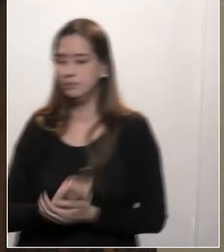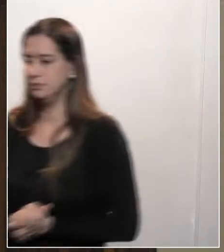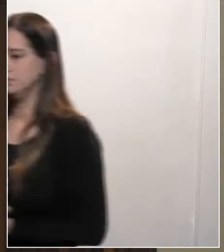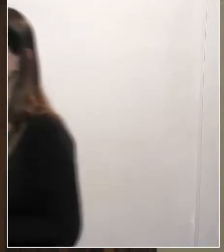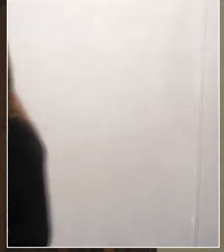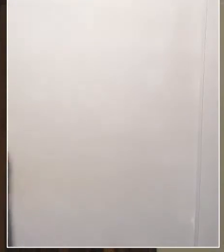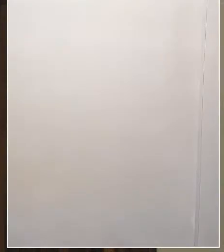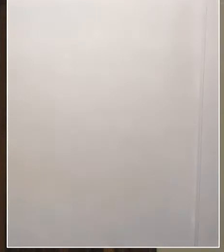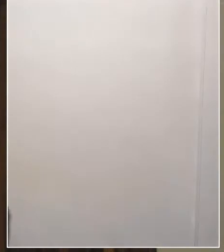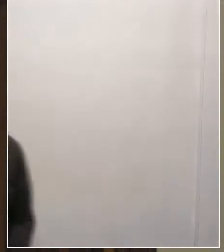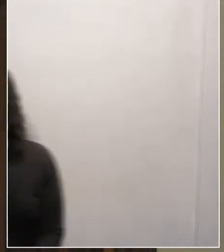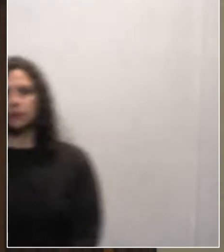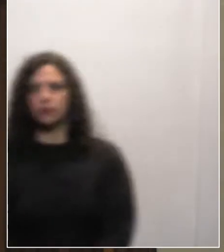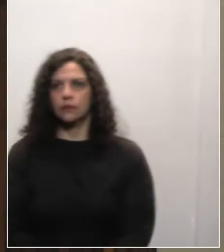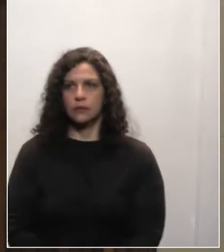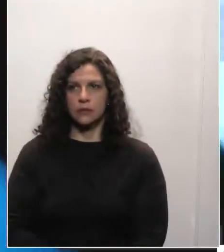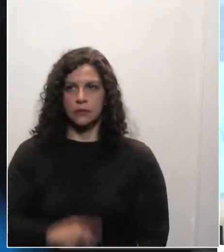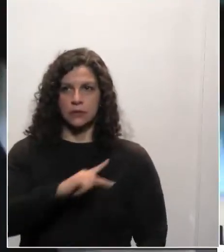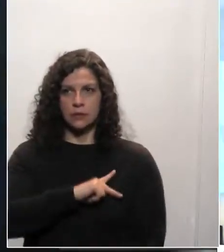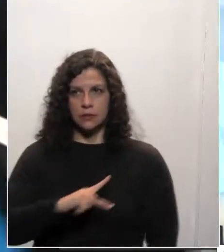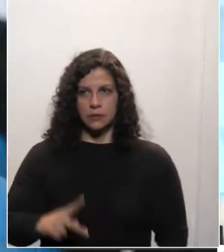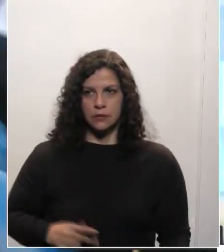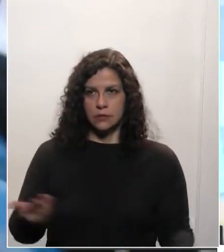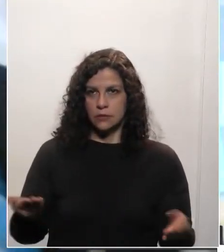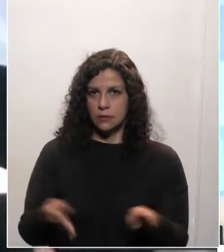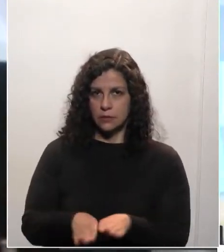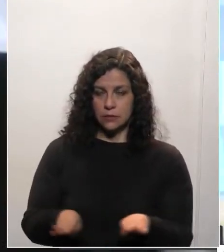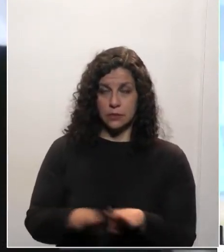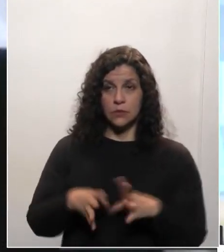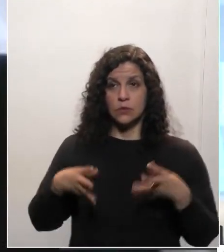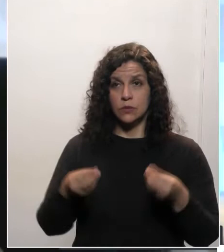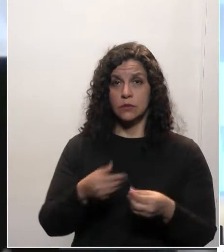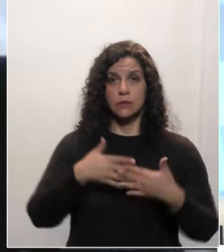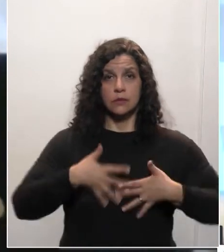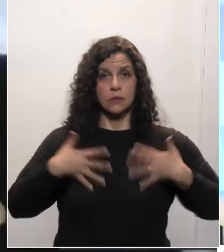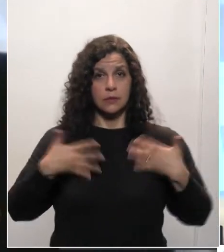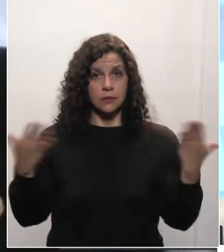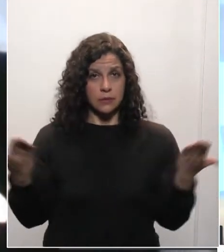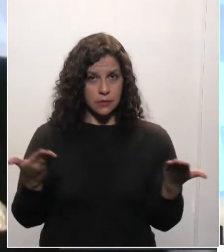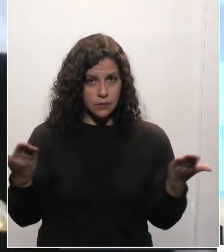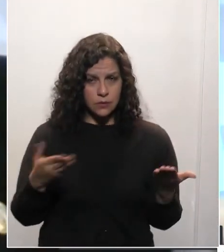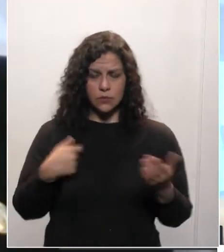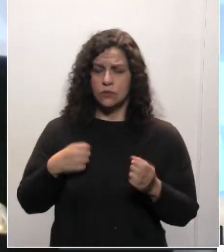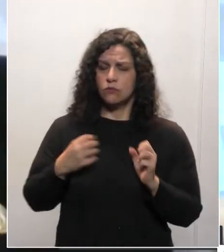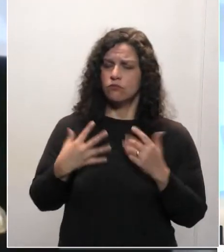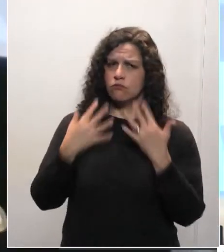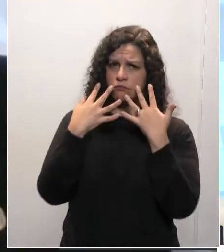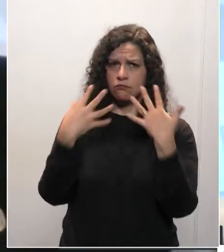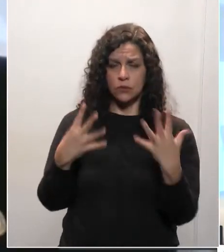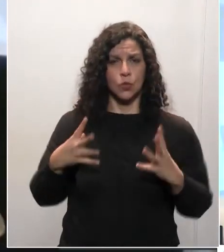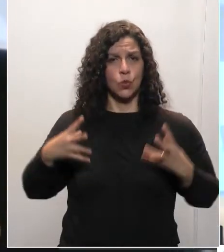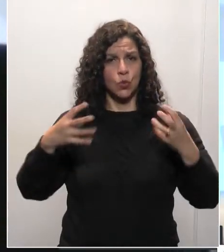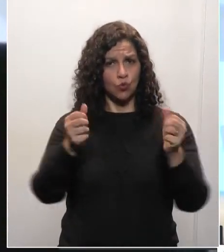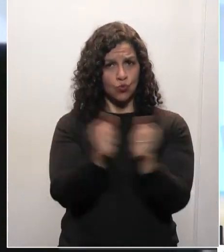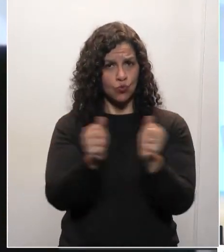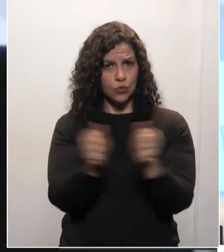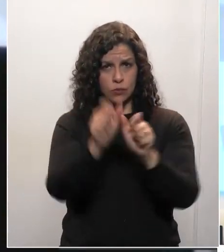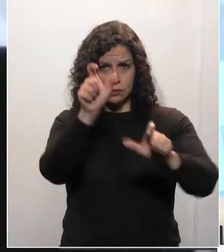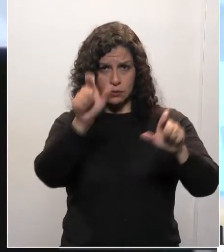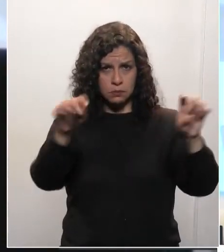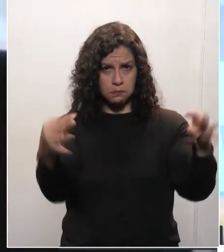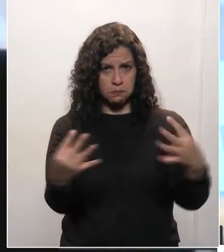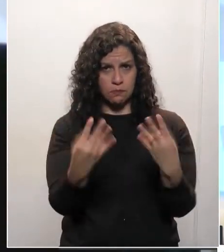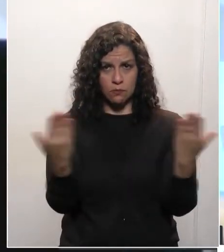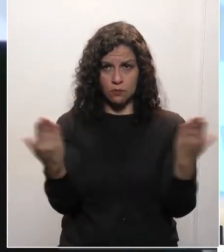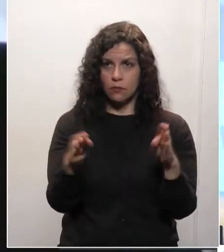Senhor presidente, senhores e senhoras deputados, prazer falar remotamente com todos nesta segunda-feira e com o público em geral que